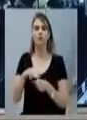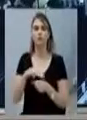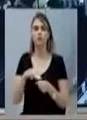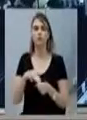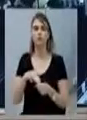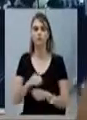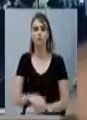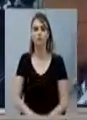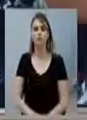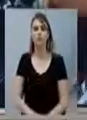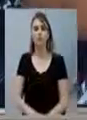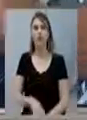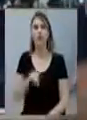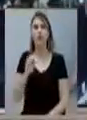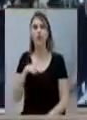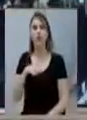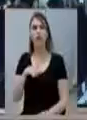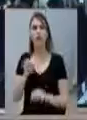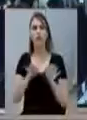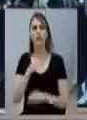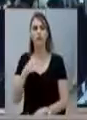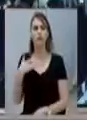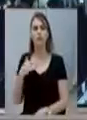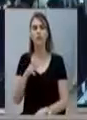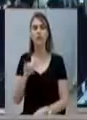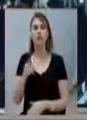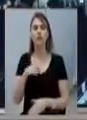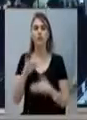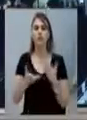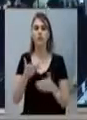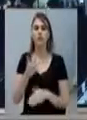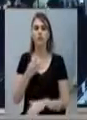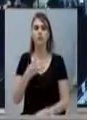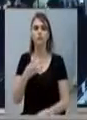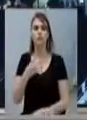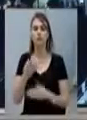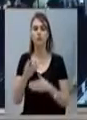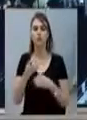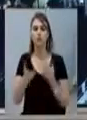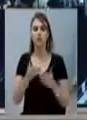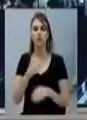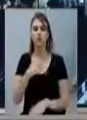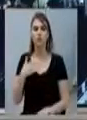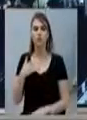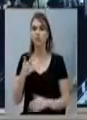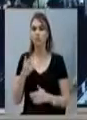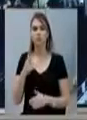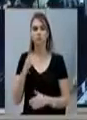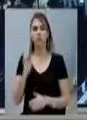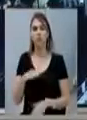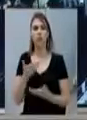Quem tem plano de saúde, vai consultar com o plano de saúde. Quem não tem, ele tem que recorrer a algum lugar.